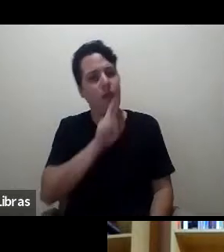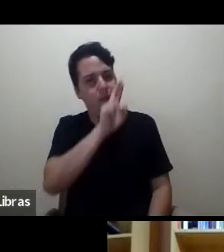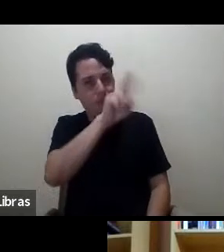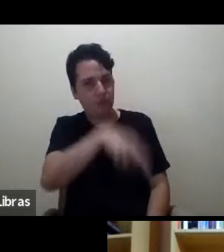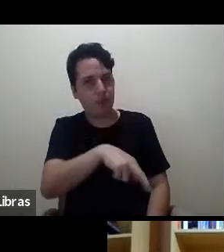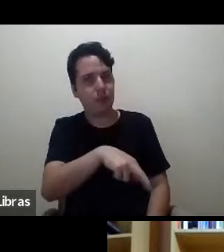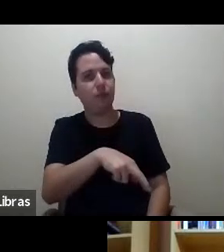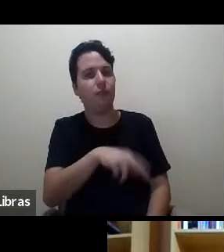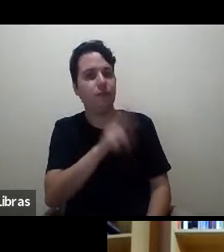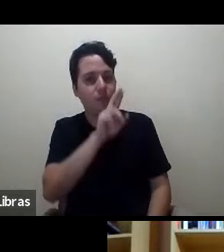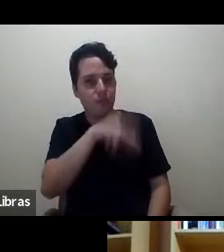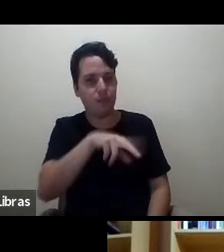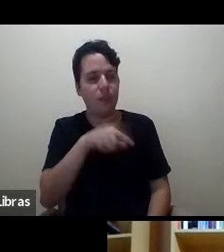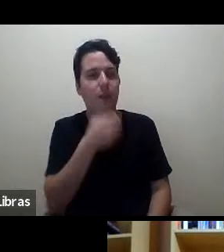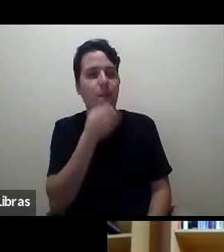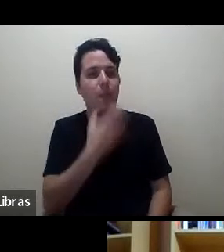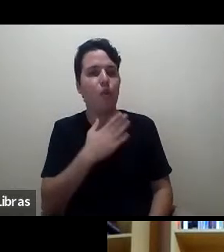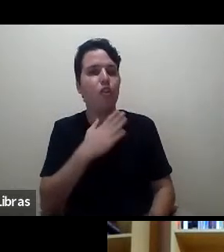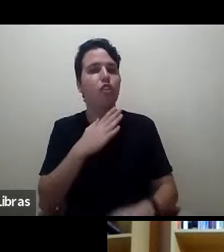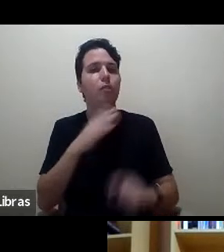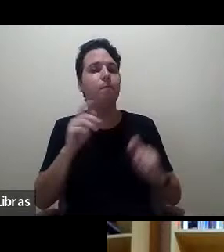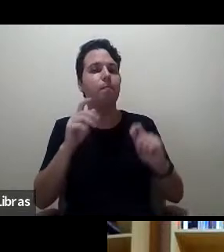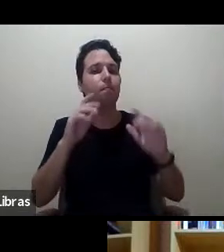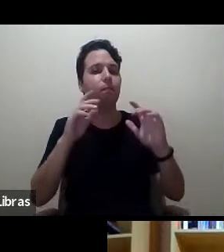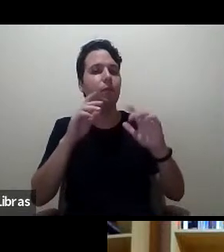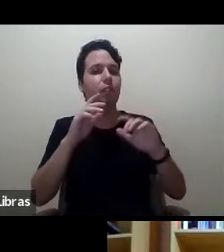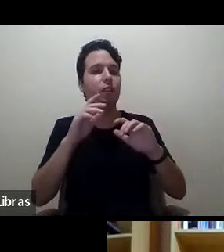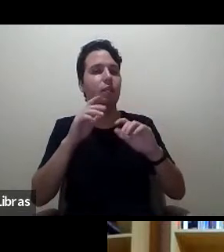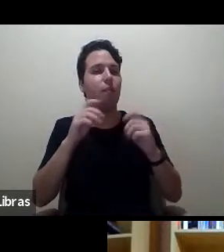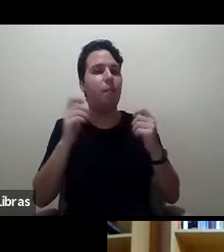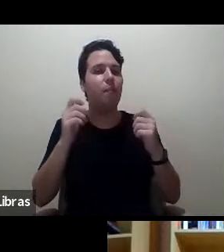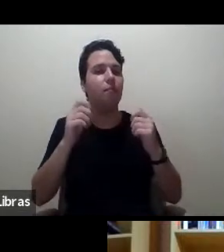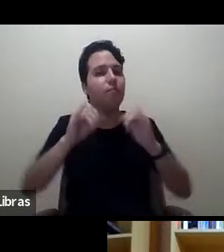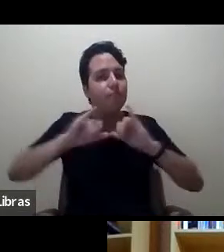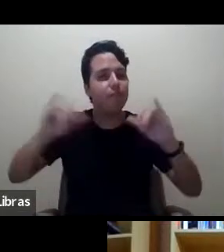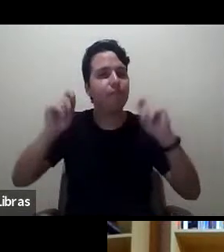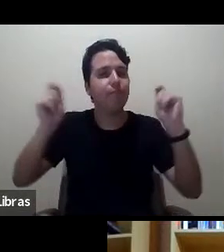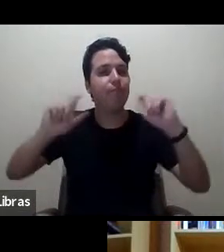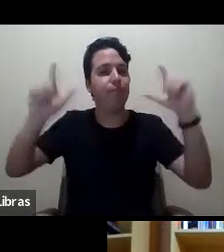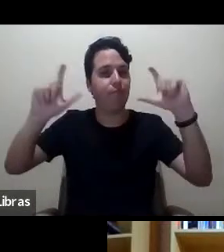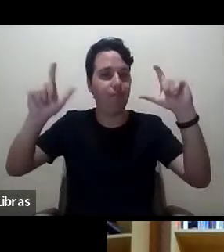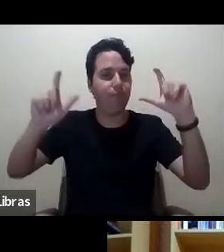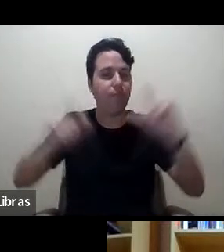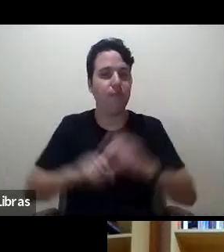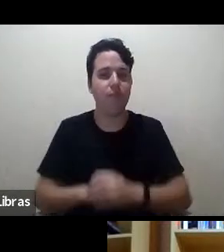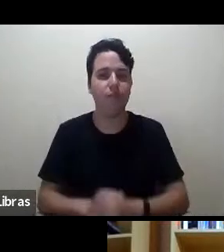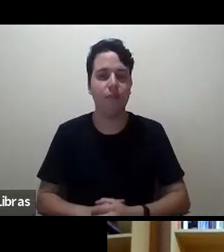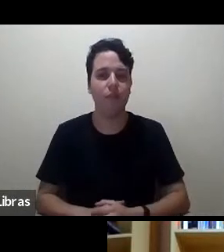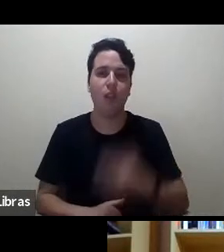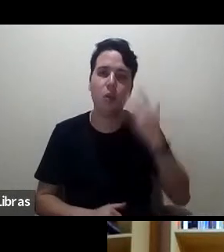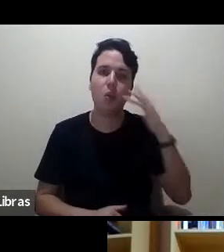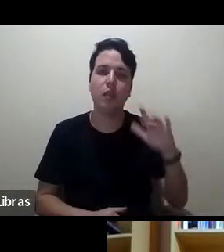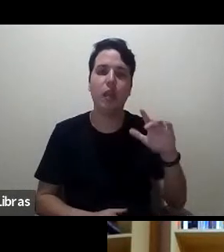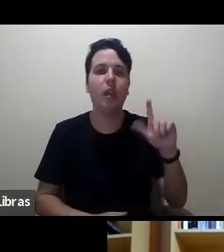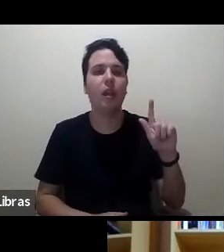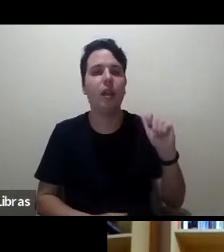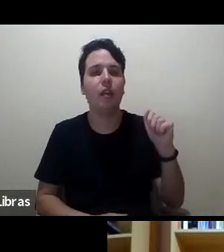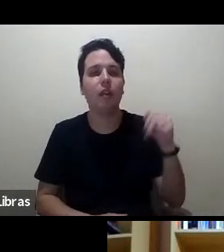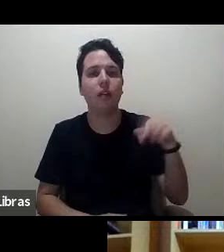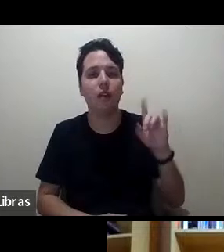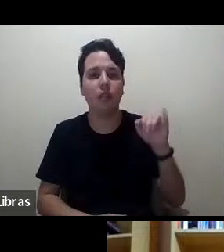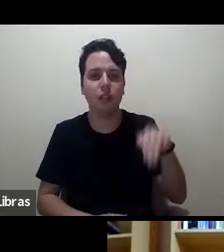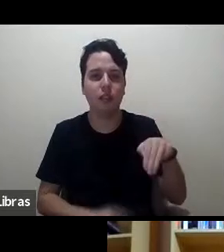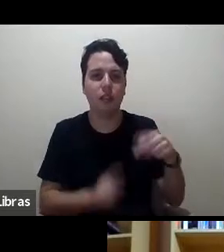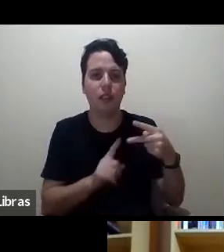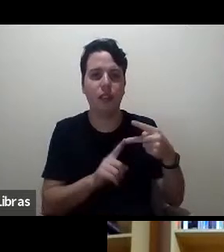boa chamada de atenção uma outra questão não sei se Gandinho e Cláudio querem falar a gente está